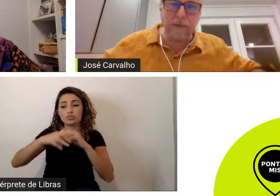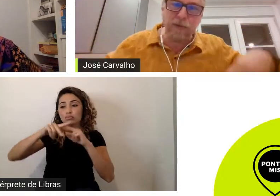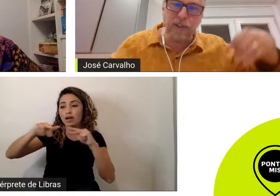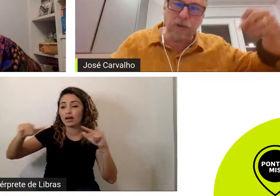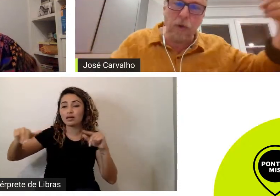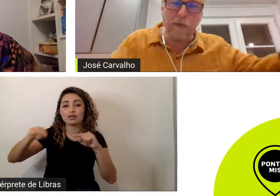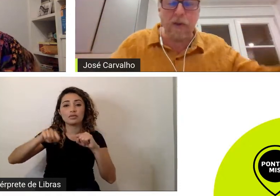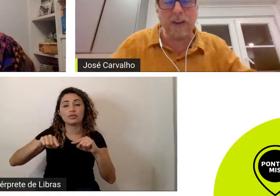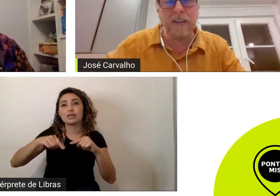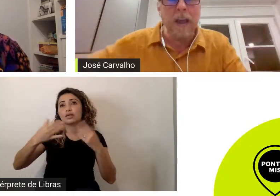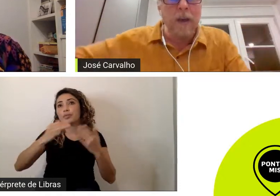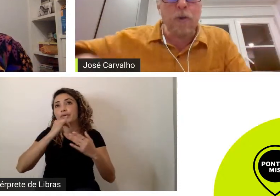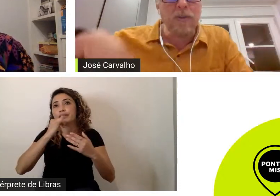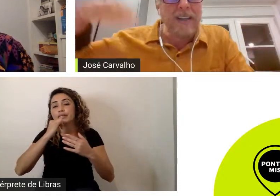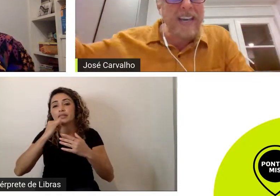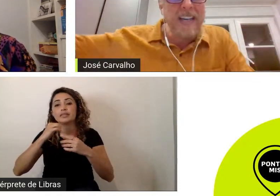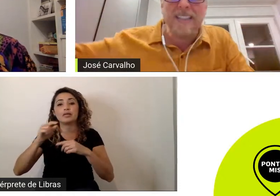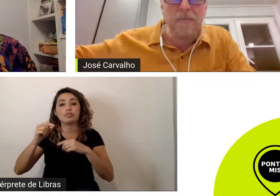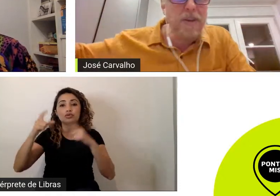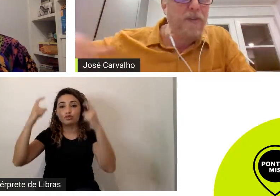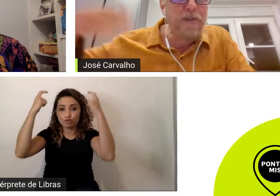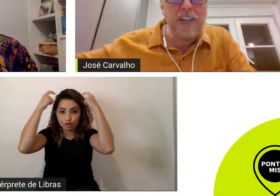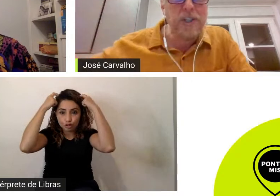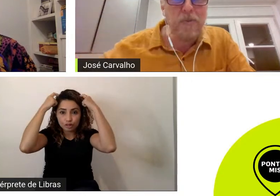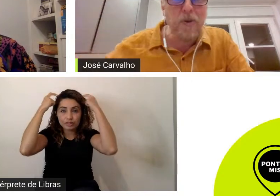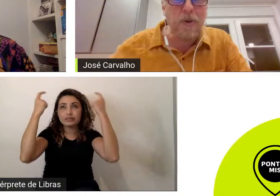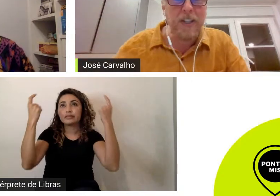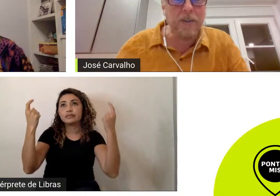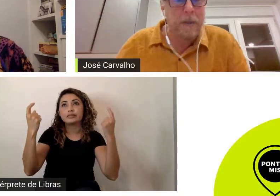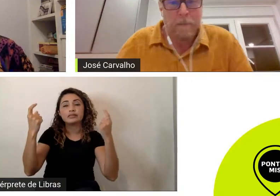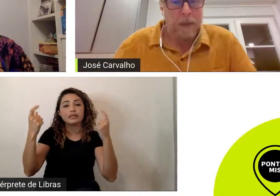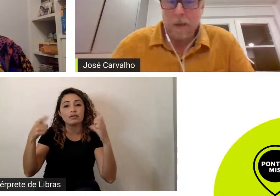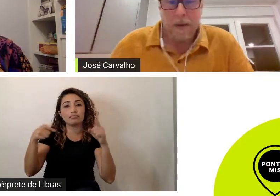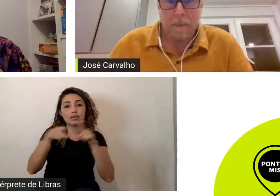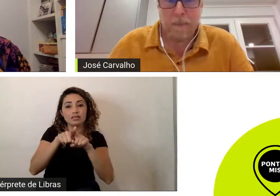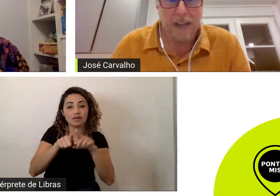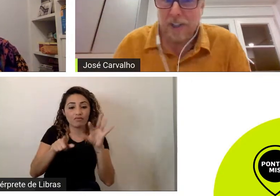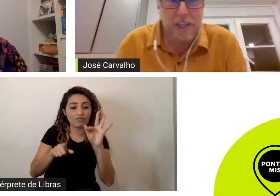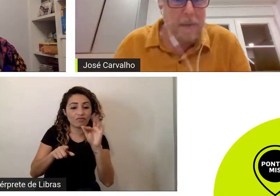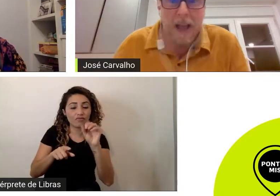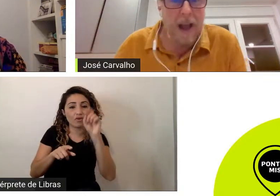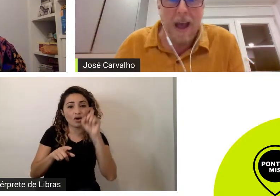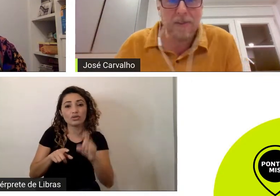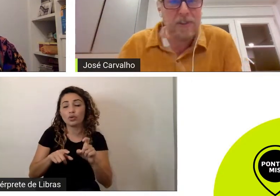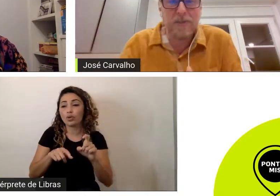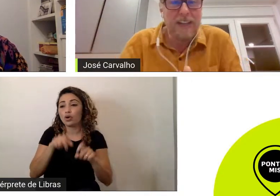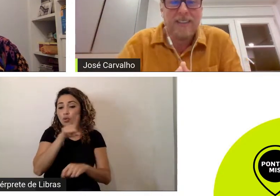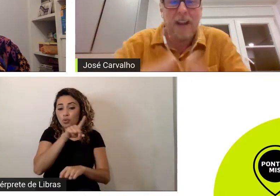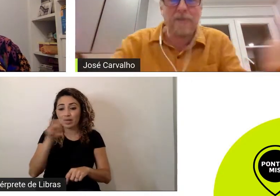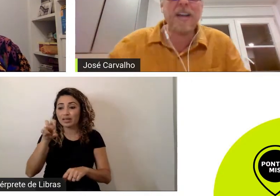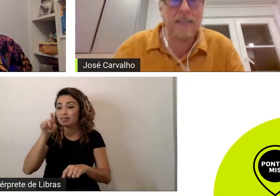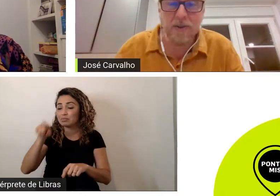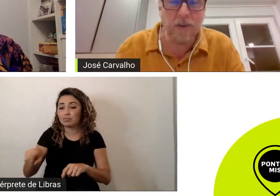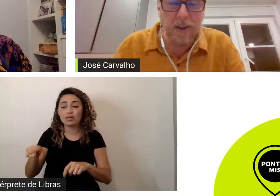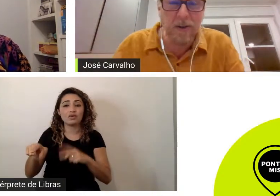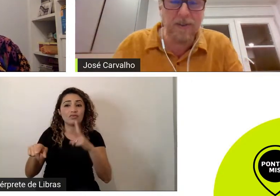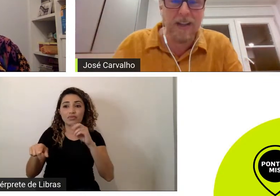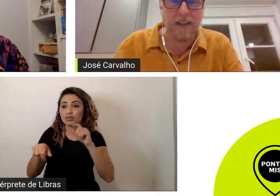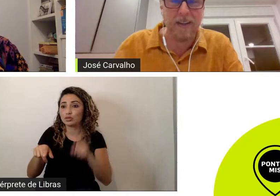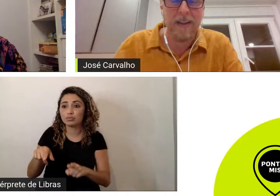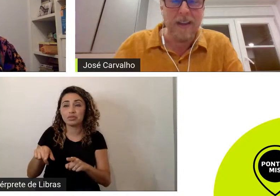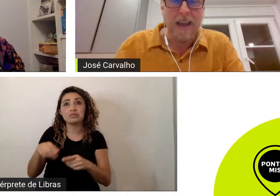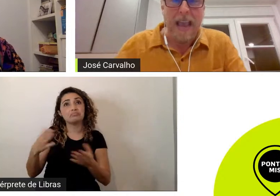Disney fundido com Fox com 15 mil 20 mil conteúdos para a gente é mercado a gente vai escrever esses